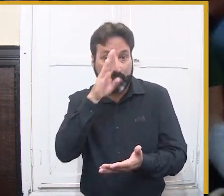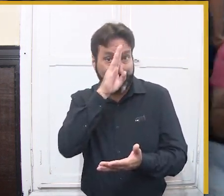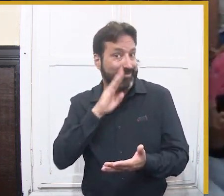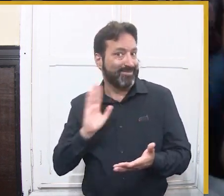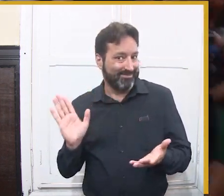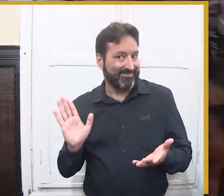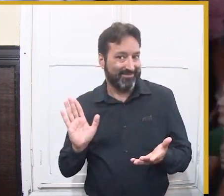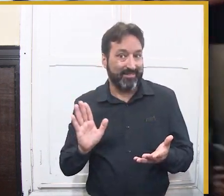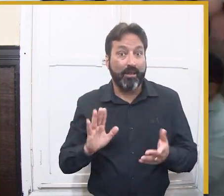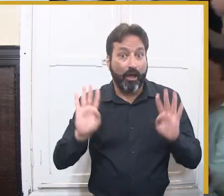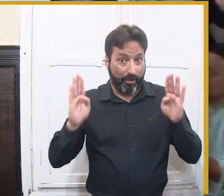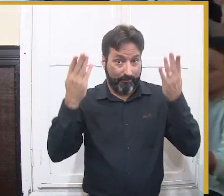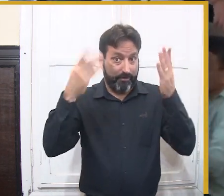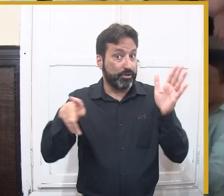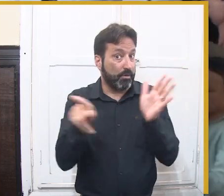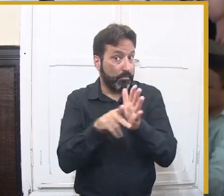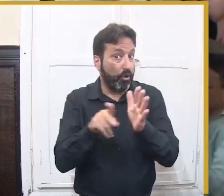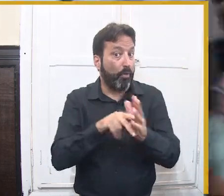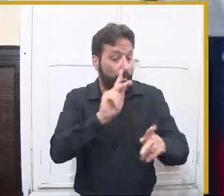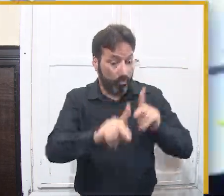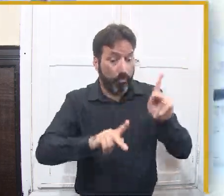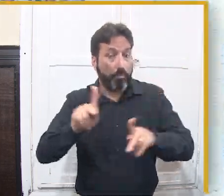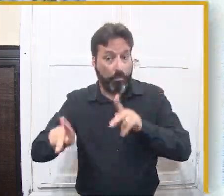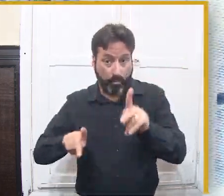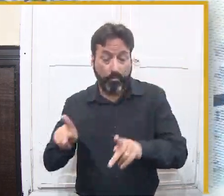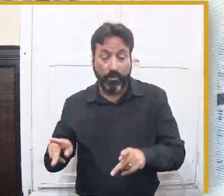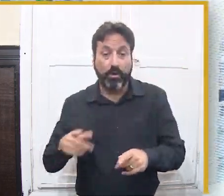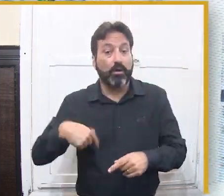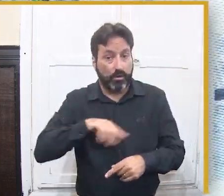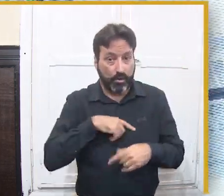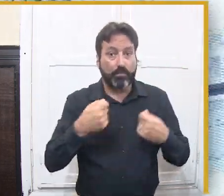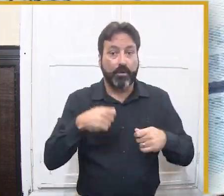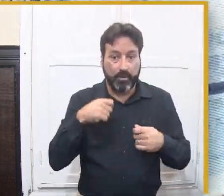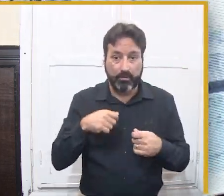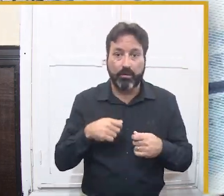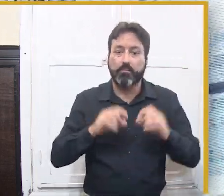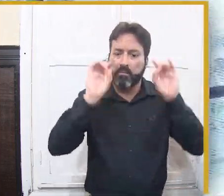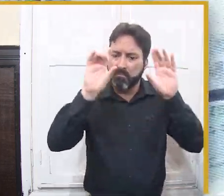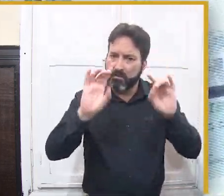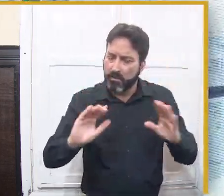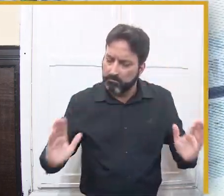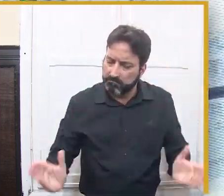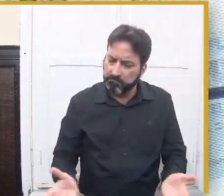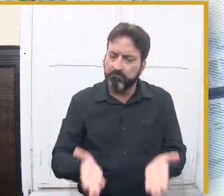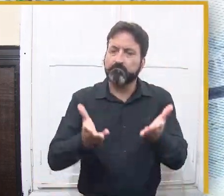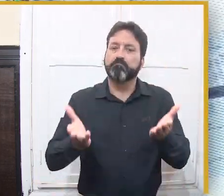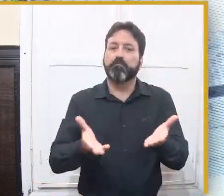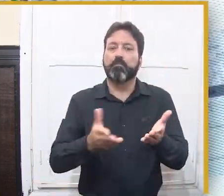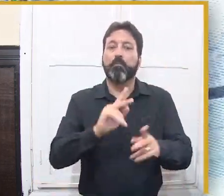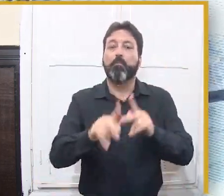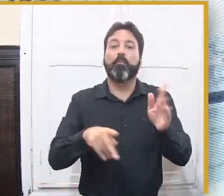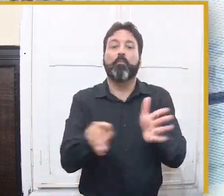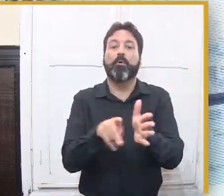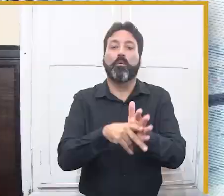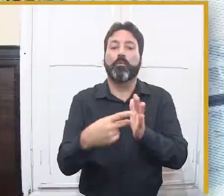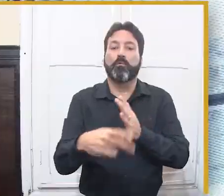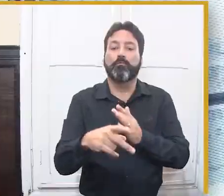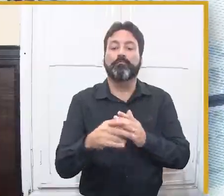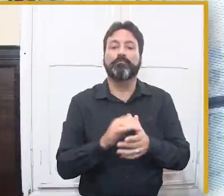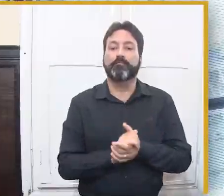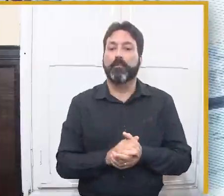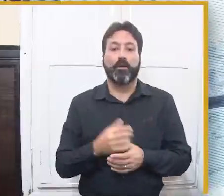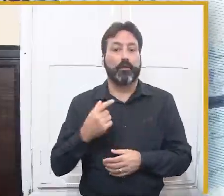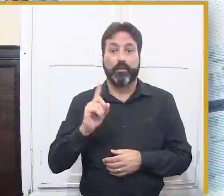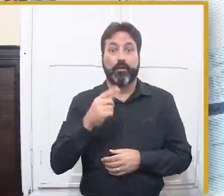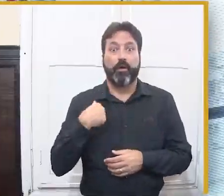ano. nós temos a ampliação da área de público para o público que vai naturalmente sem pagar.